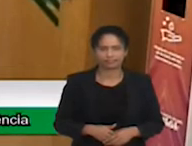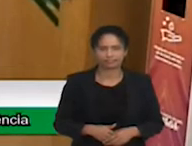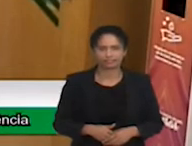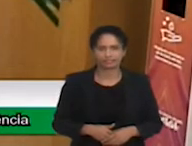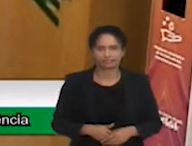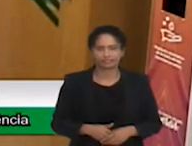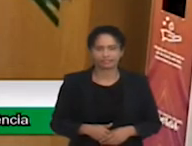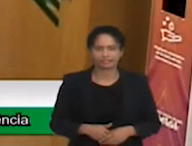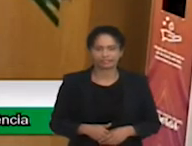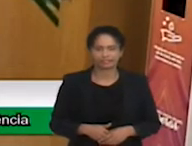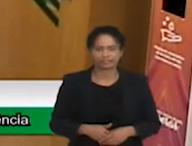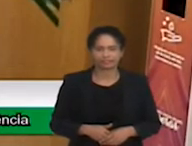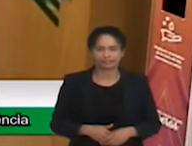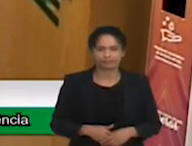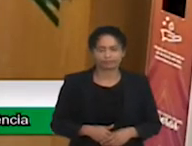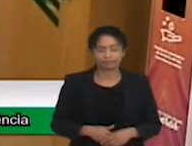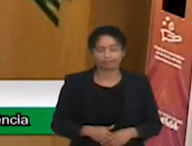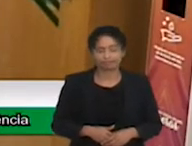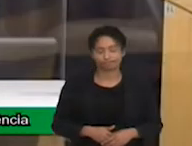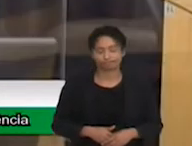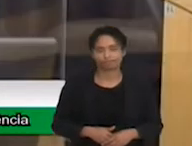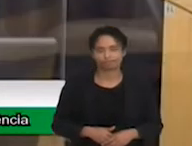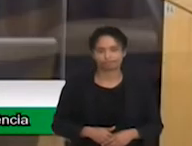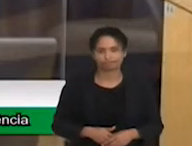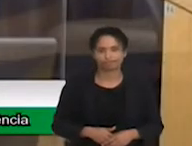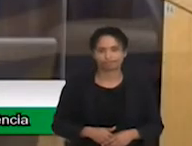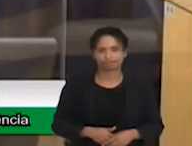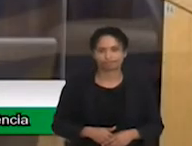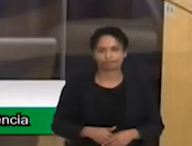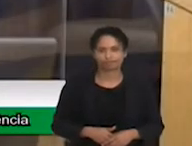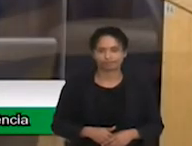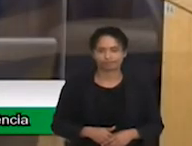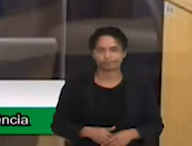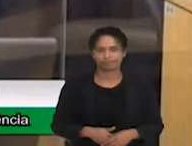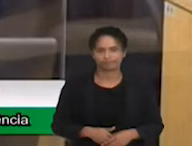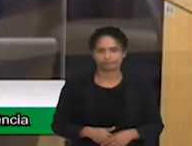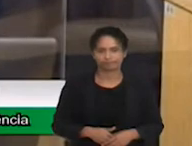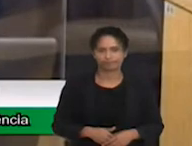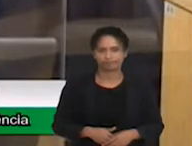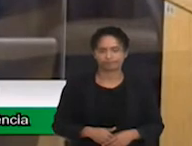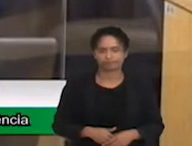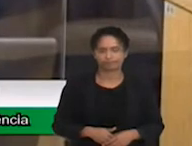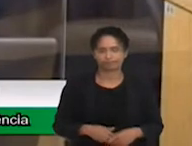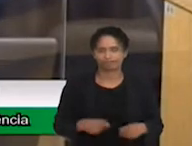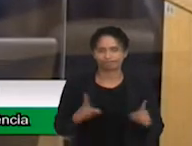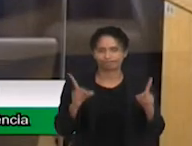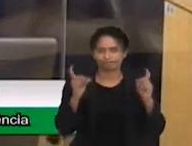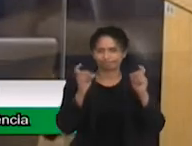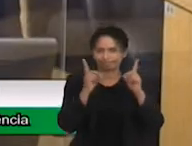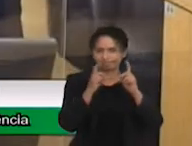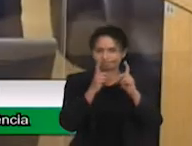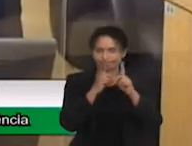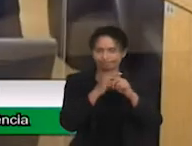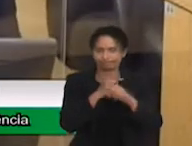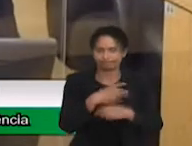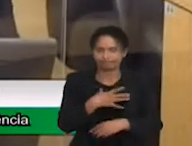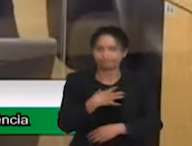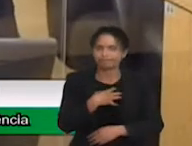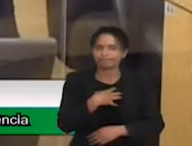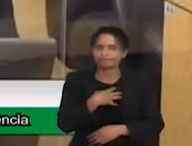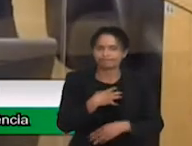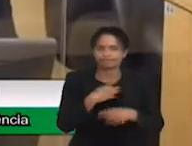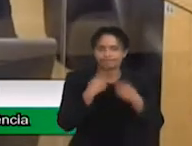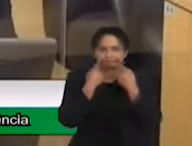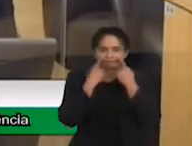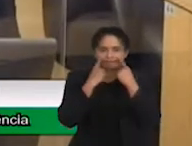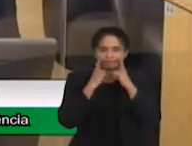É difícil em uma audiência como essa não ter vontade de chorar ou se emocionar.